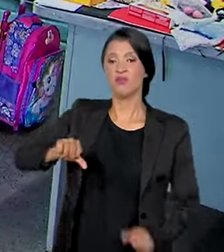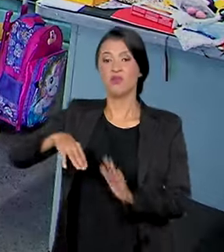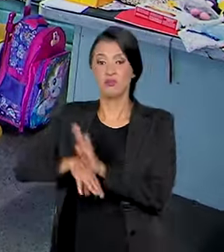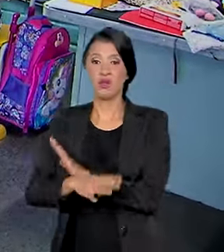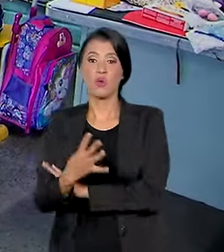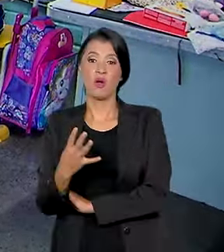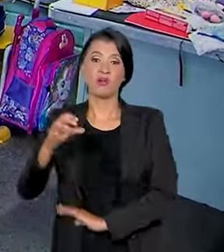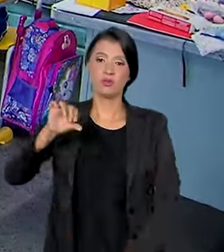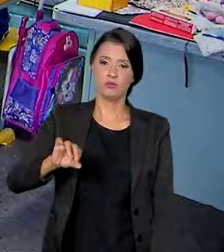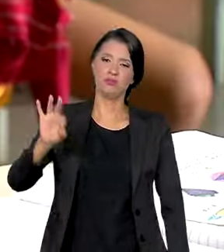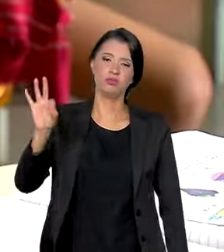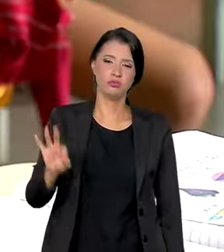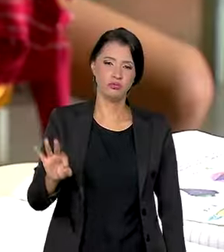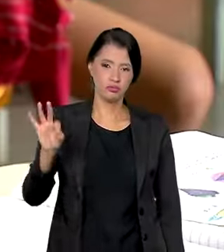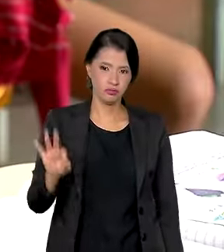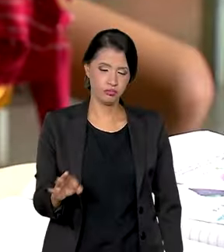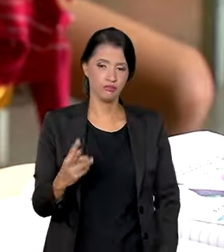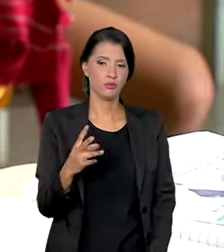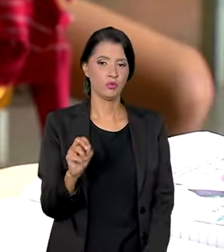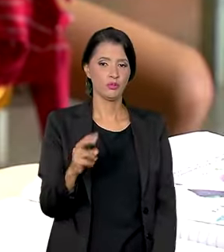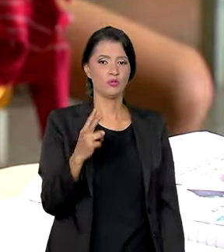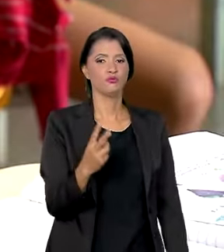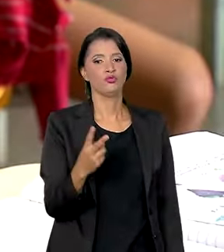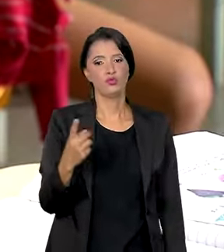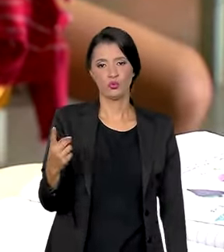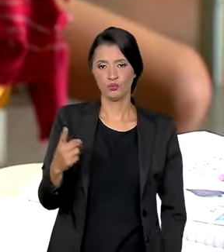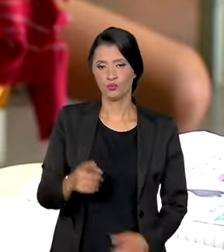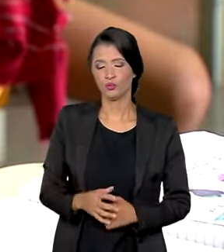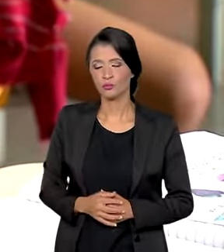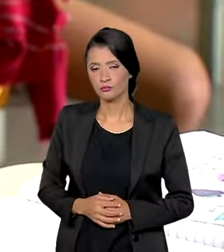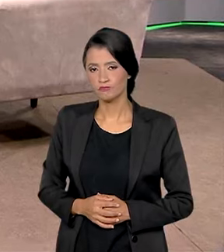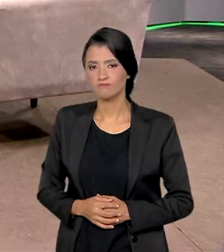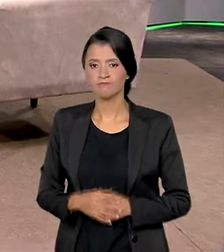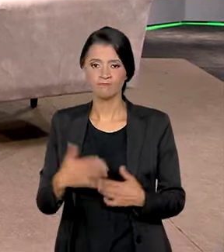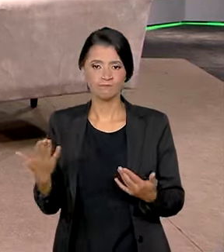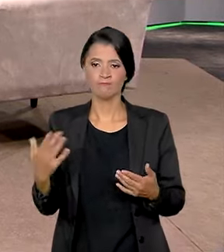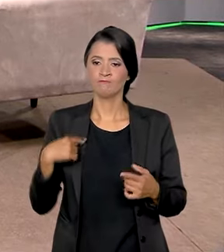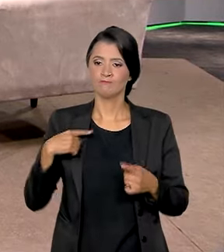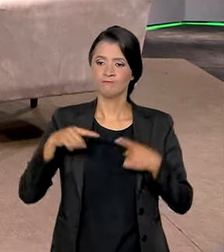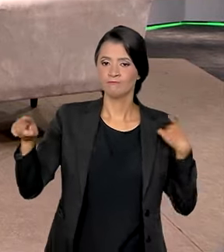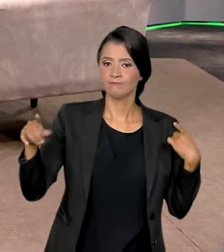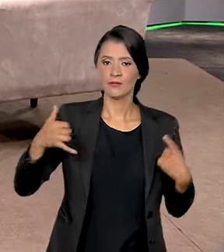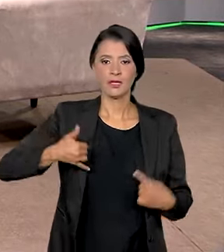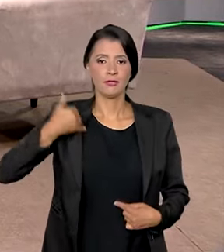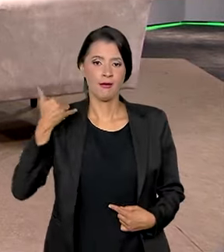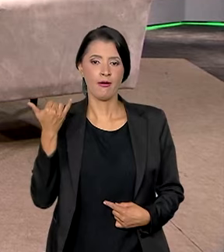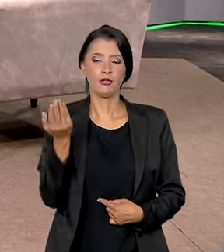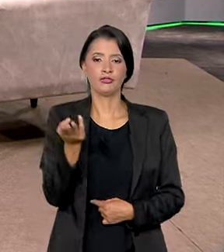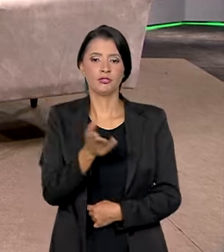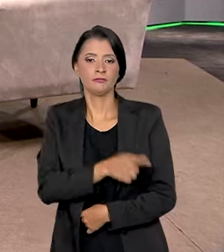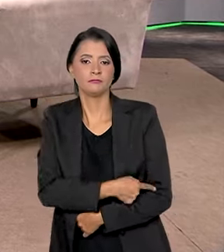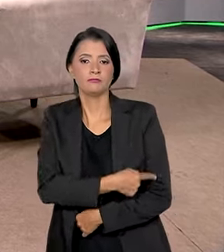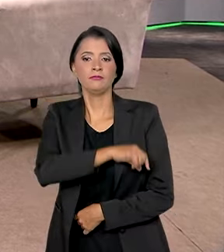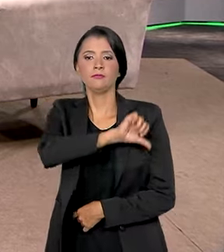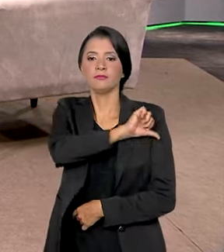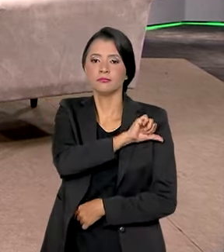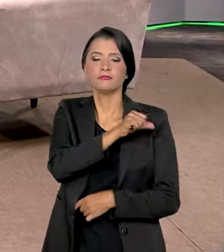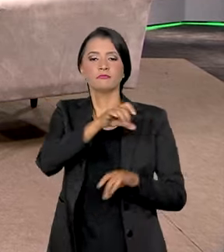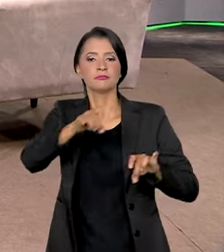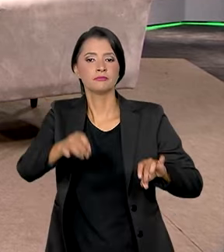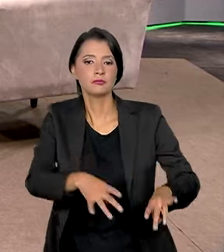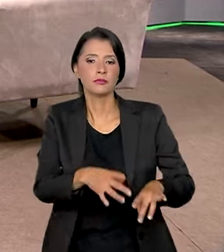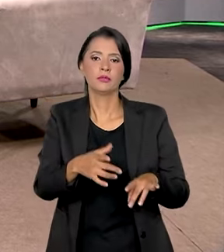para 49% em 2021. Distorção, idade séria, abandono,